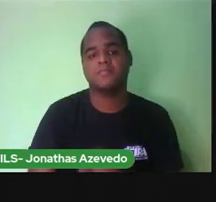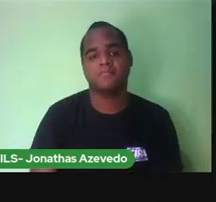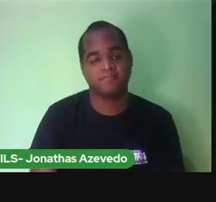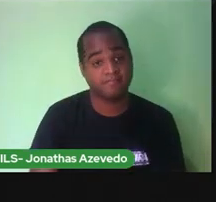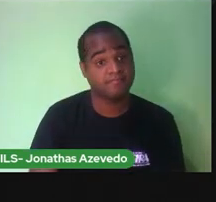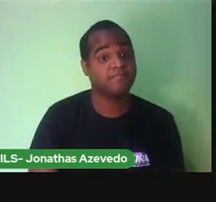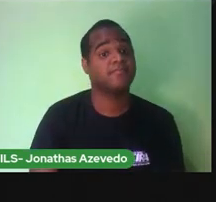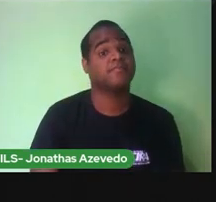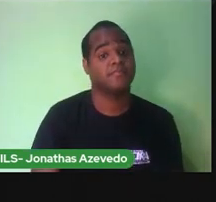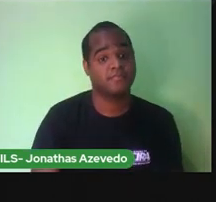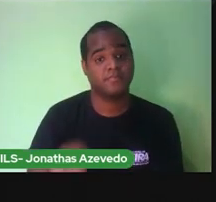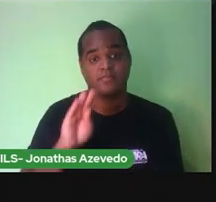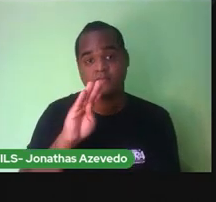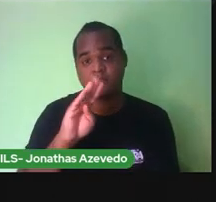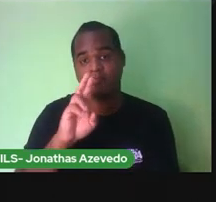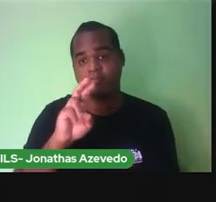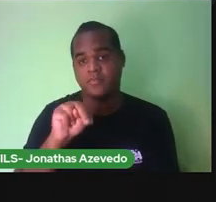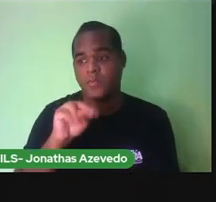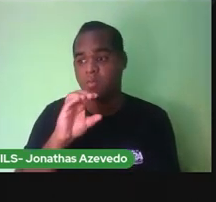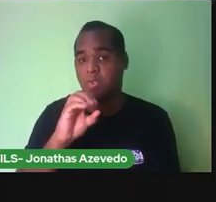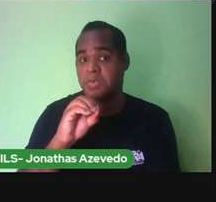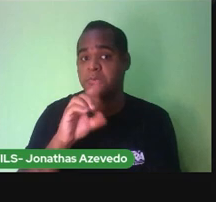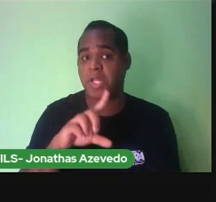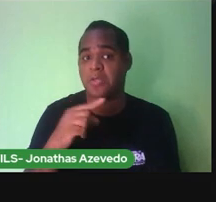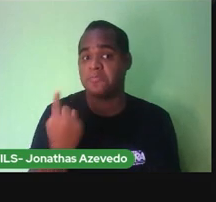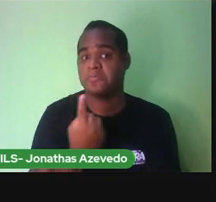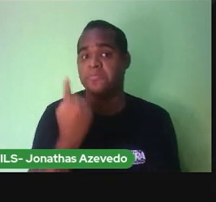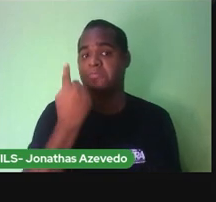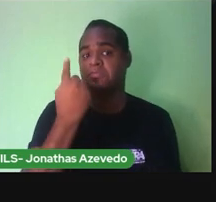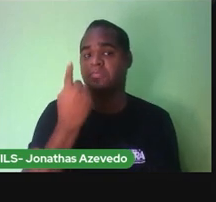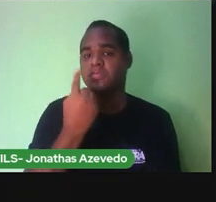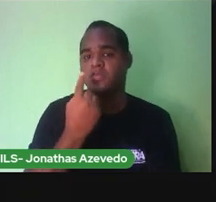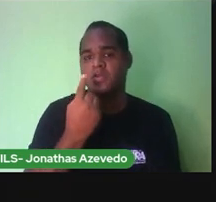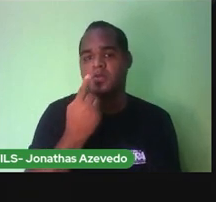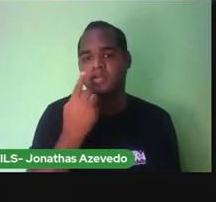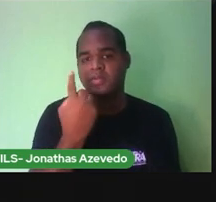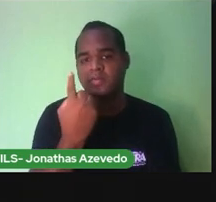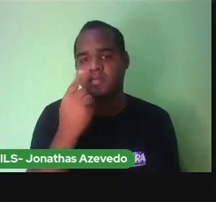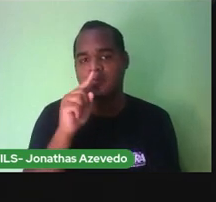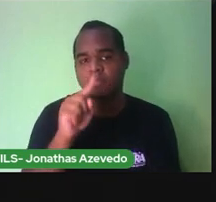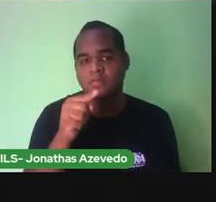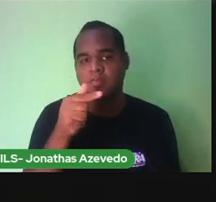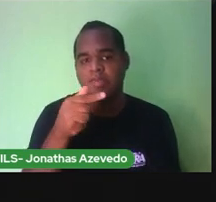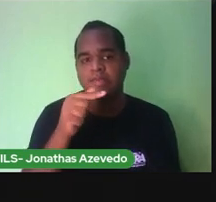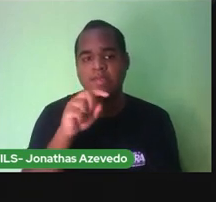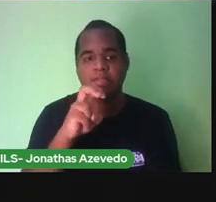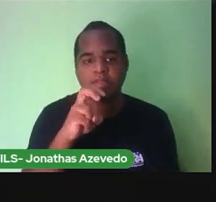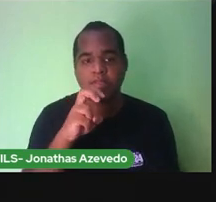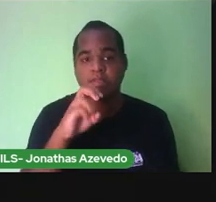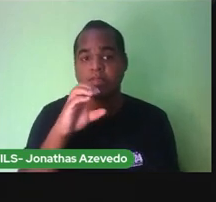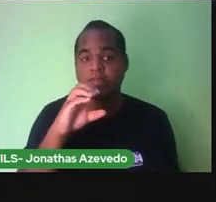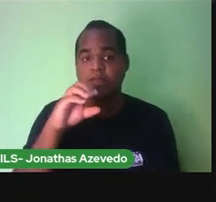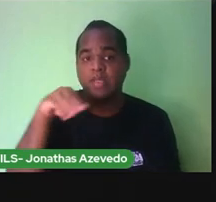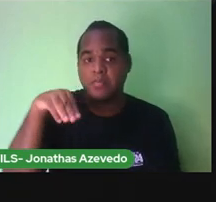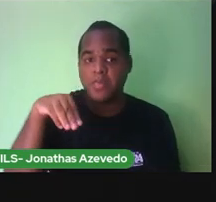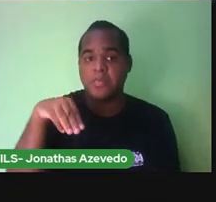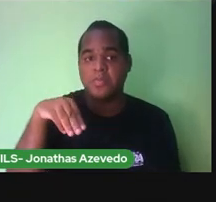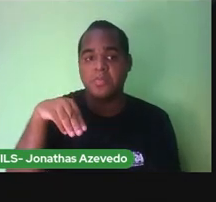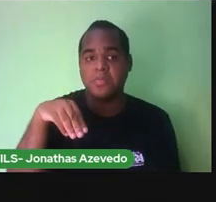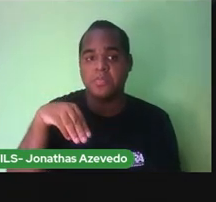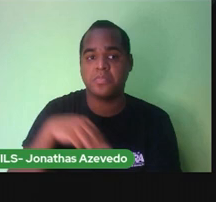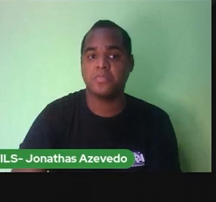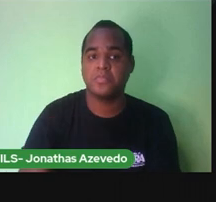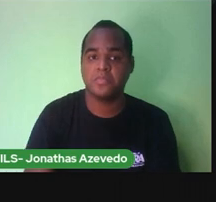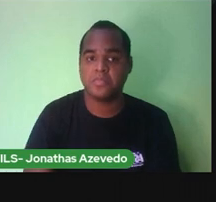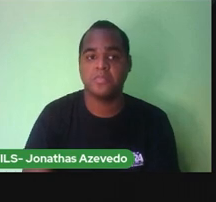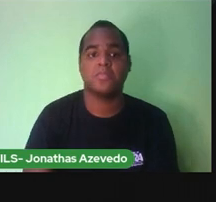Bruno Olha só Bruno Tem 175 centímetros E